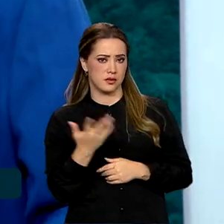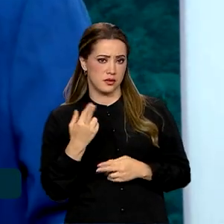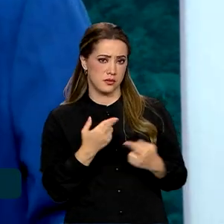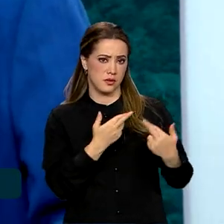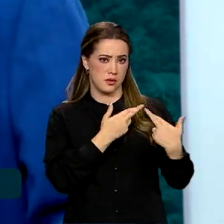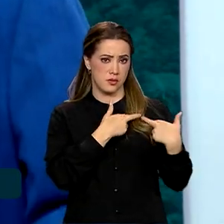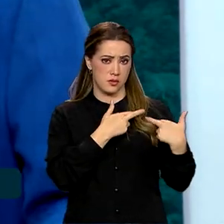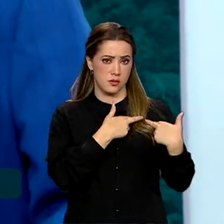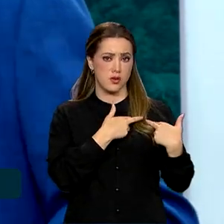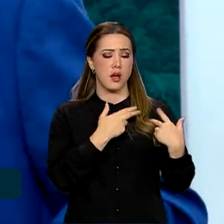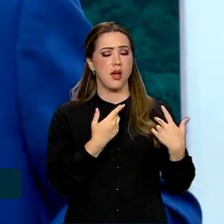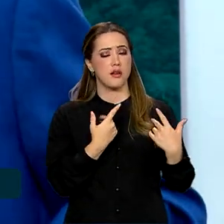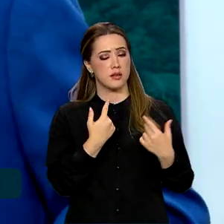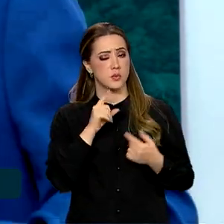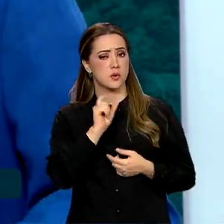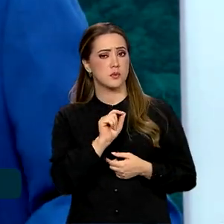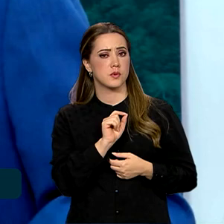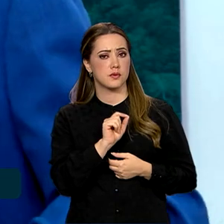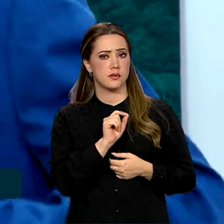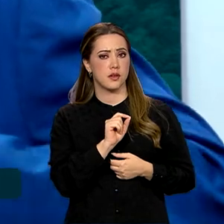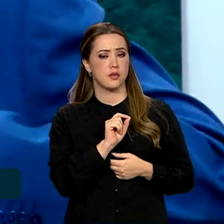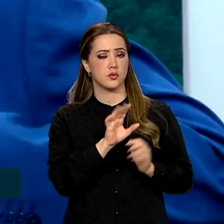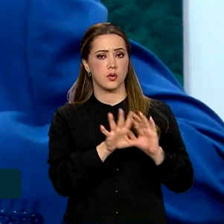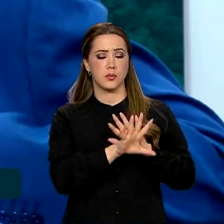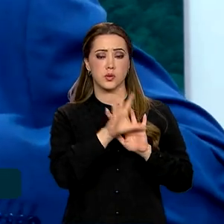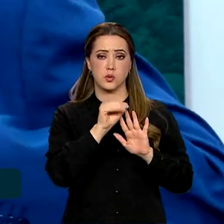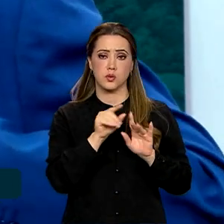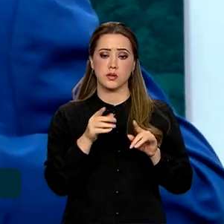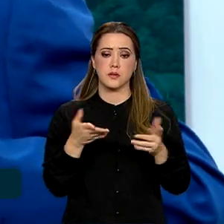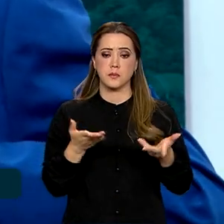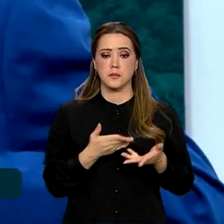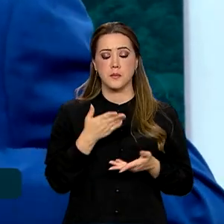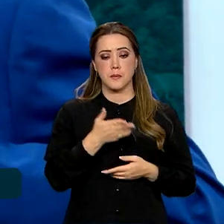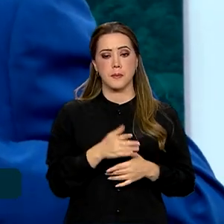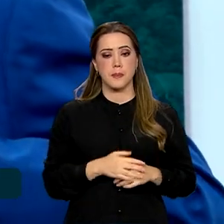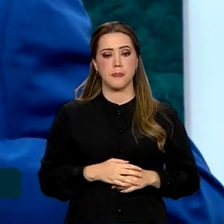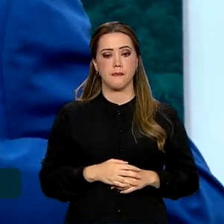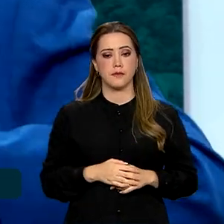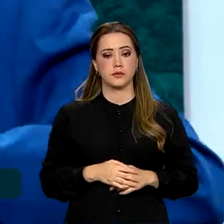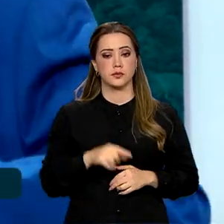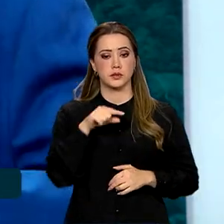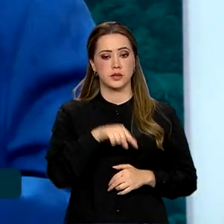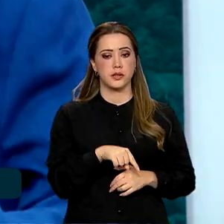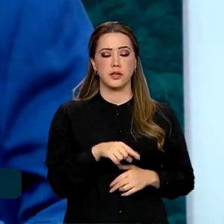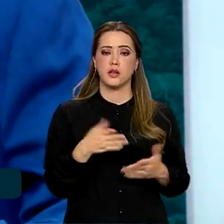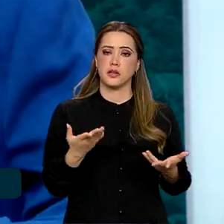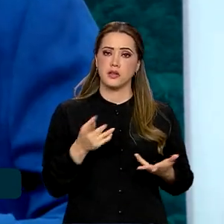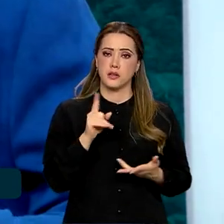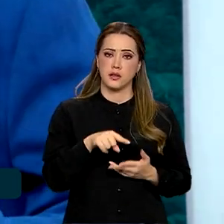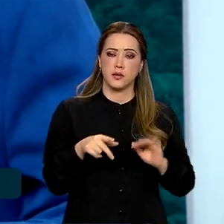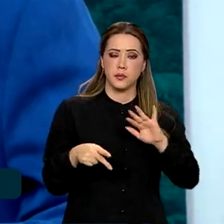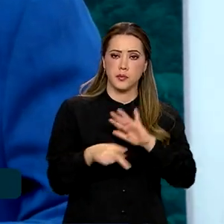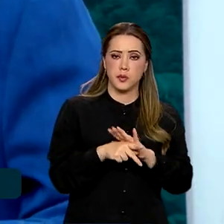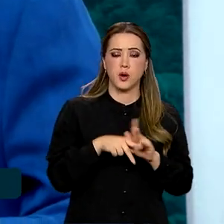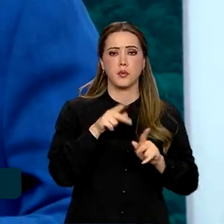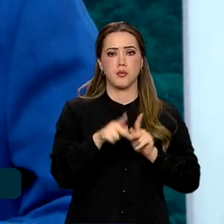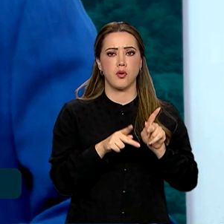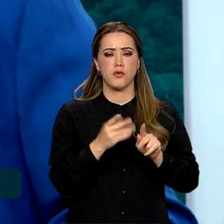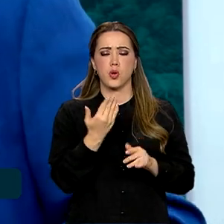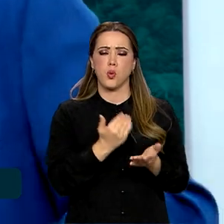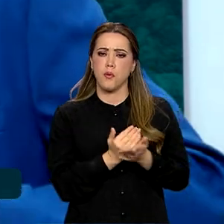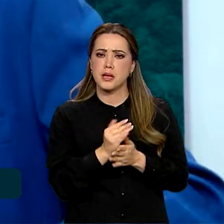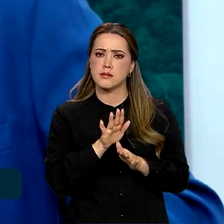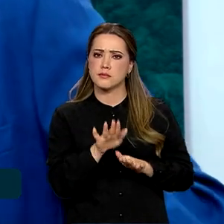responsabilidade com a Amazônia. E aqui é o povo, não é, que dá ali o primeiro passo.